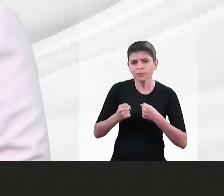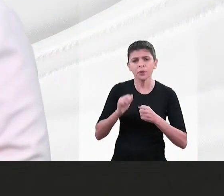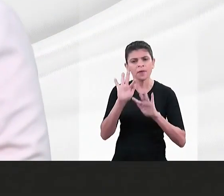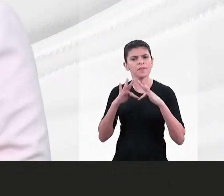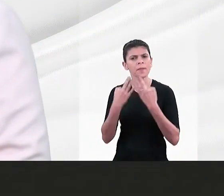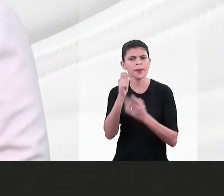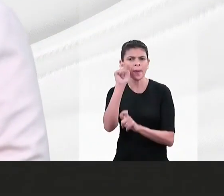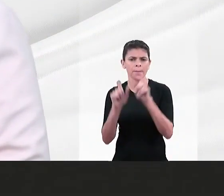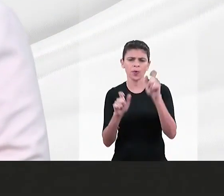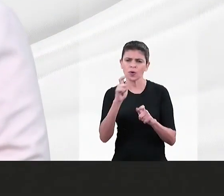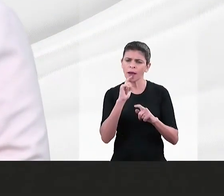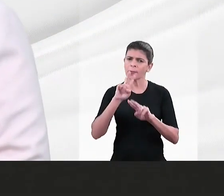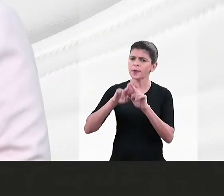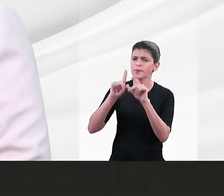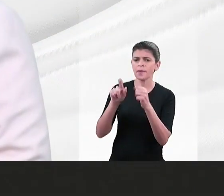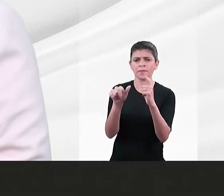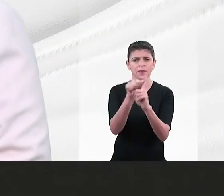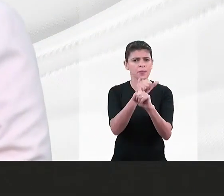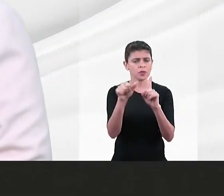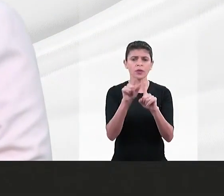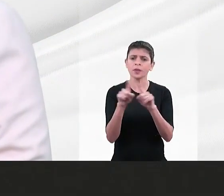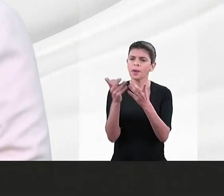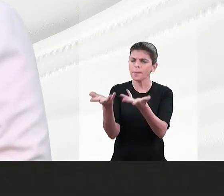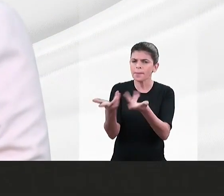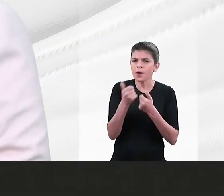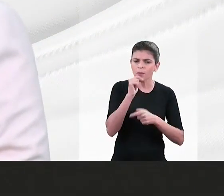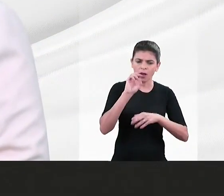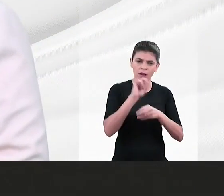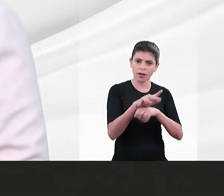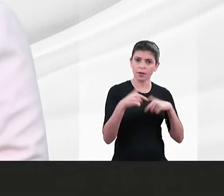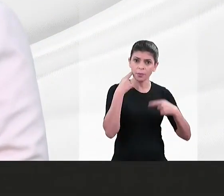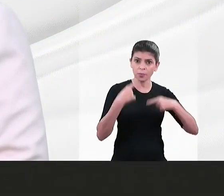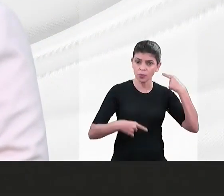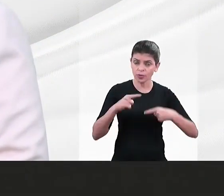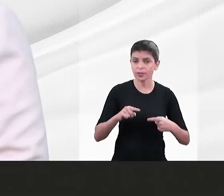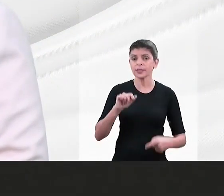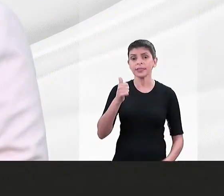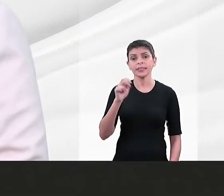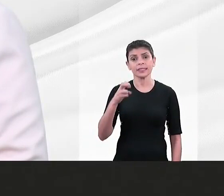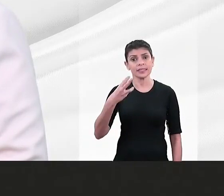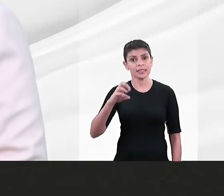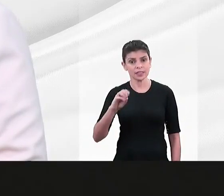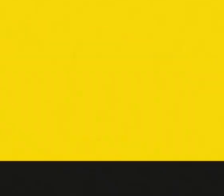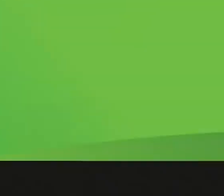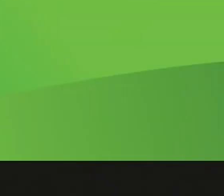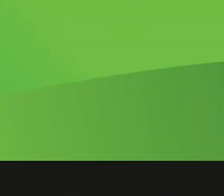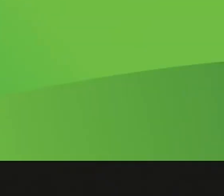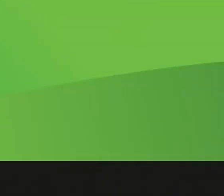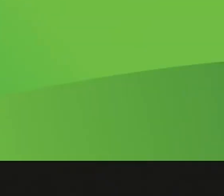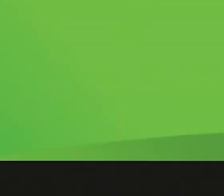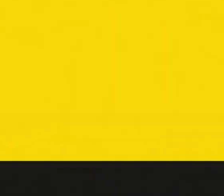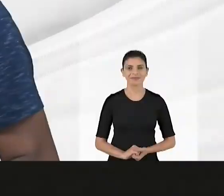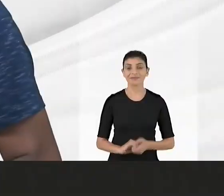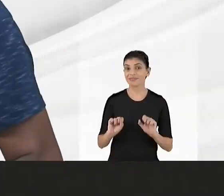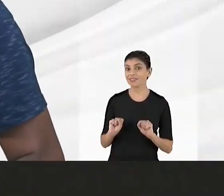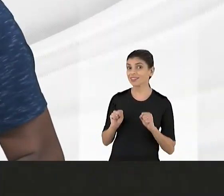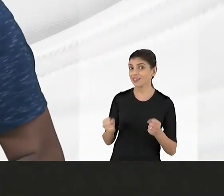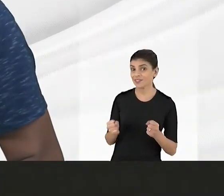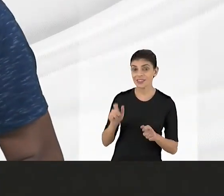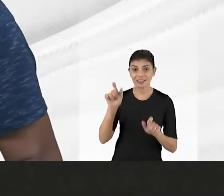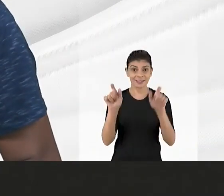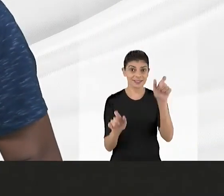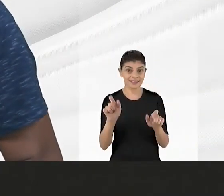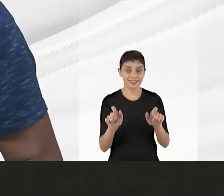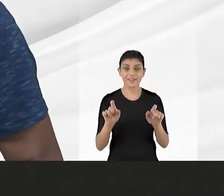bandeira é mulher e família. Quero endurecer as penas de feminicídio e atrair mais mulheres para a política. Sonia Nibal, 1530. É 15. Em